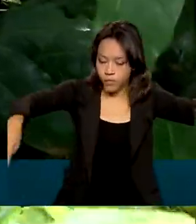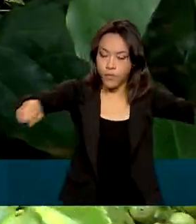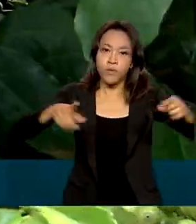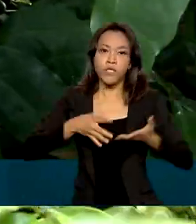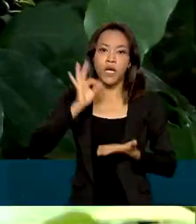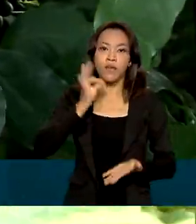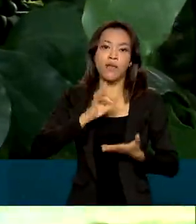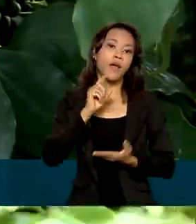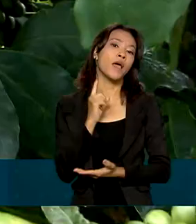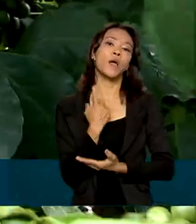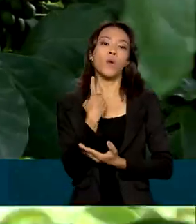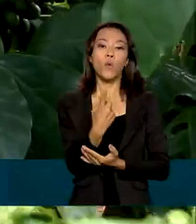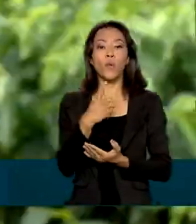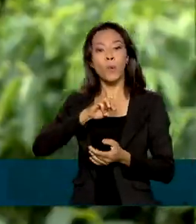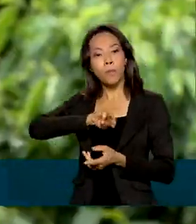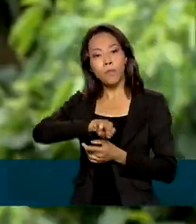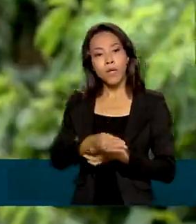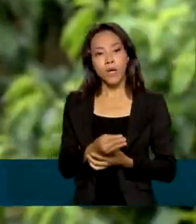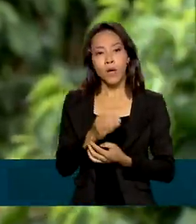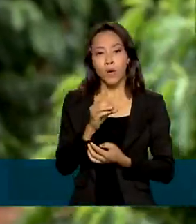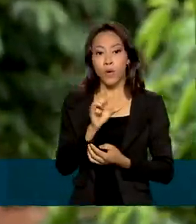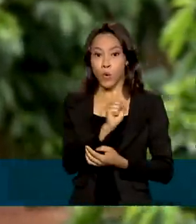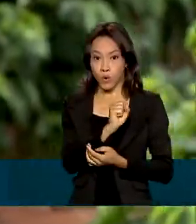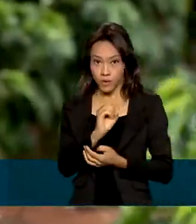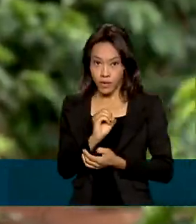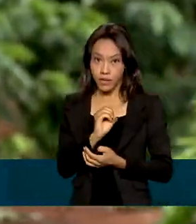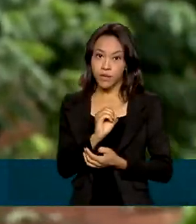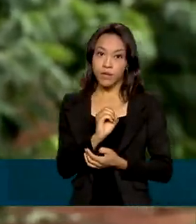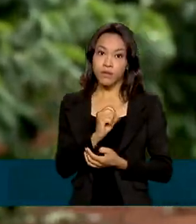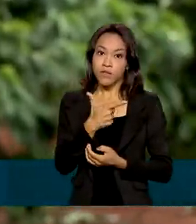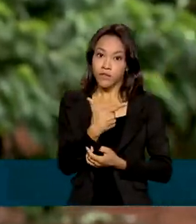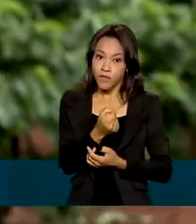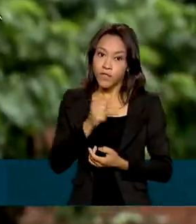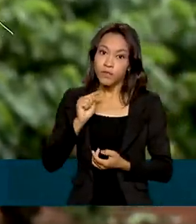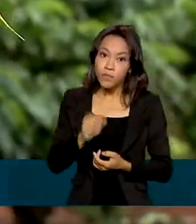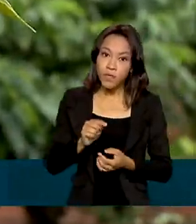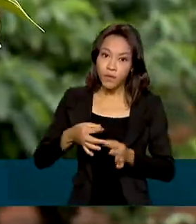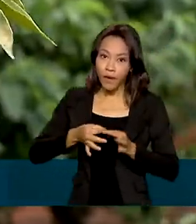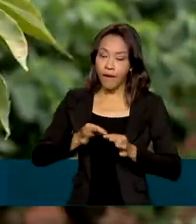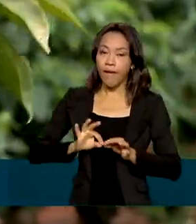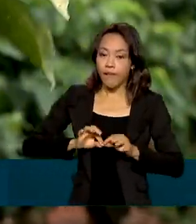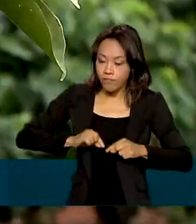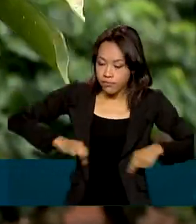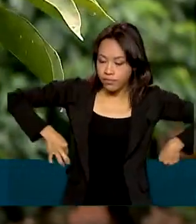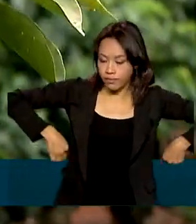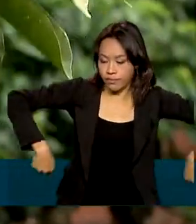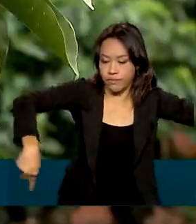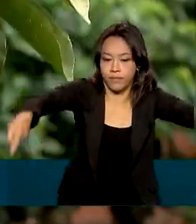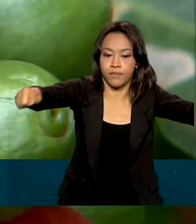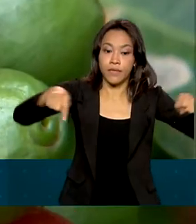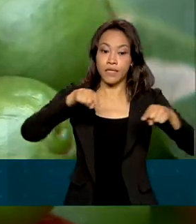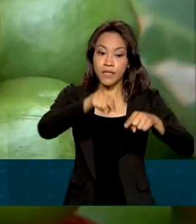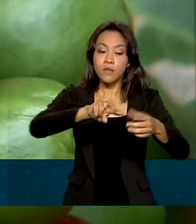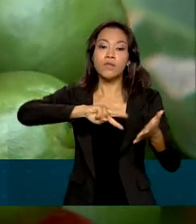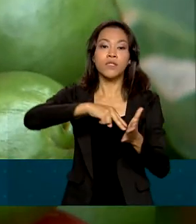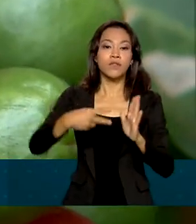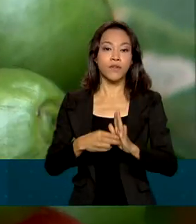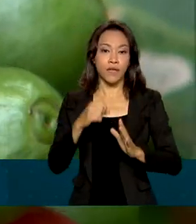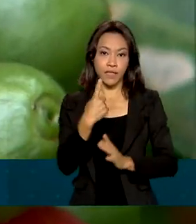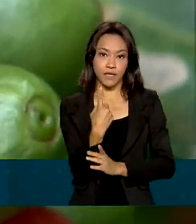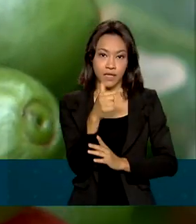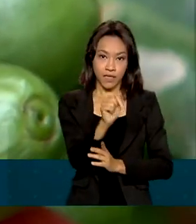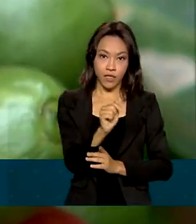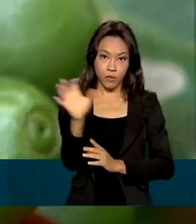é de 1 milhão e 820 mil hectares. A expectativa de produção representa quase 17% a